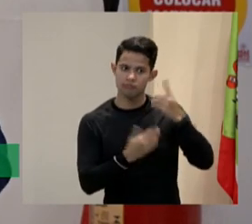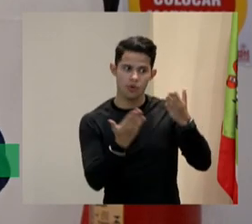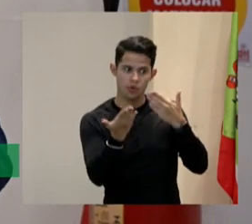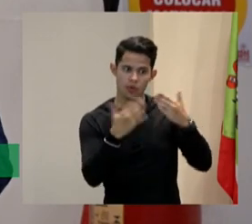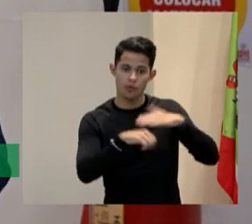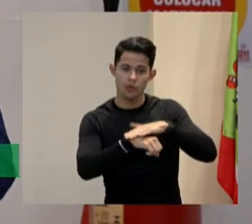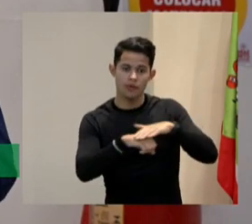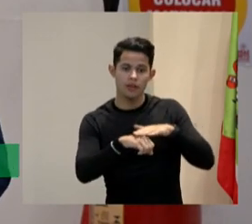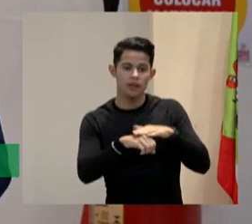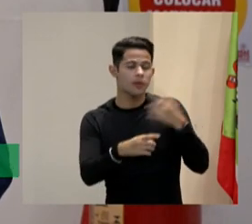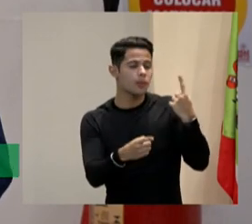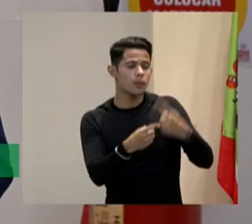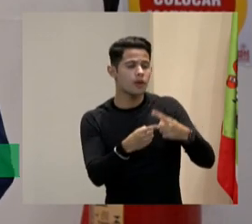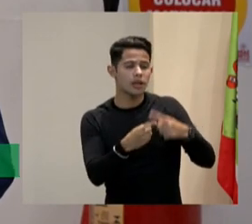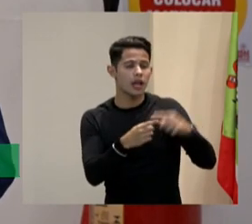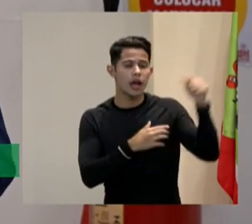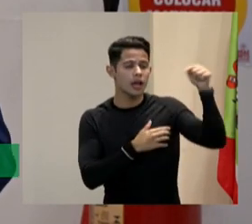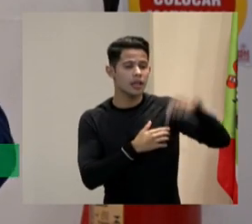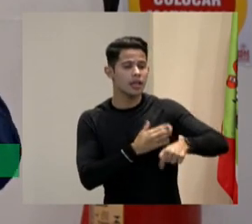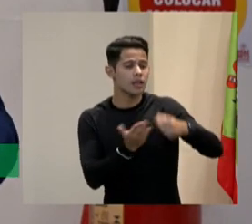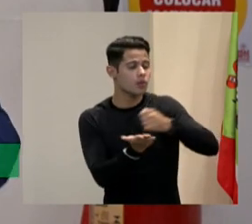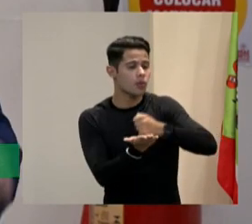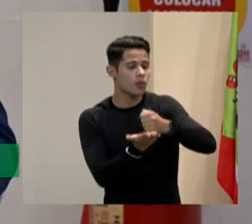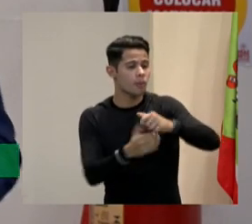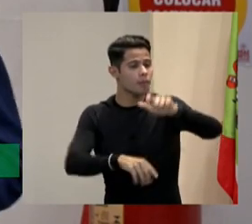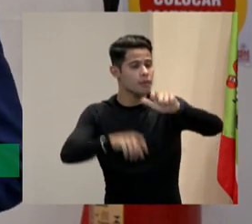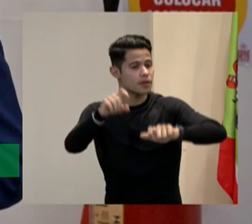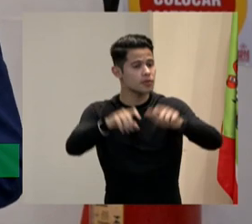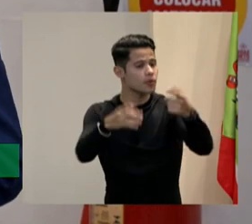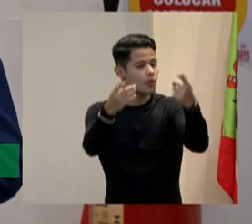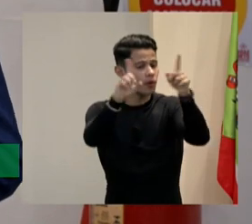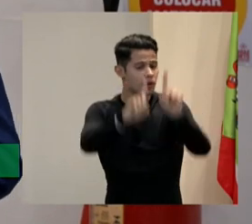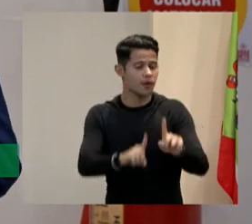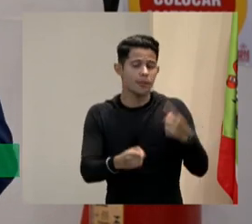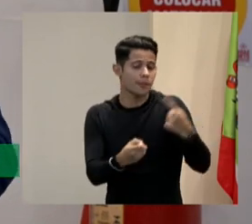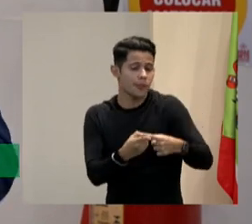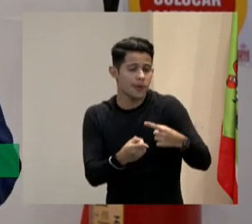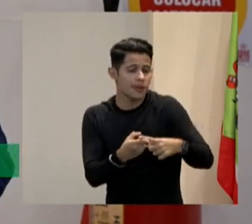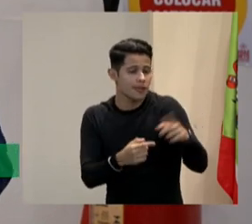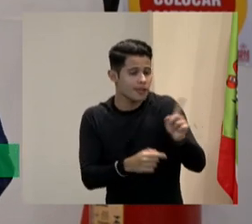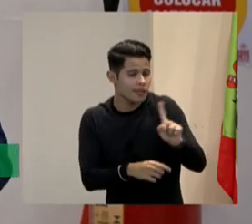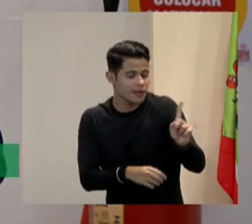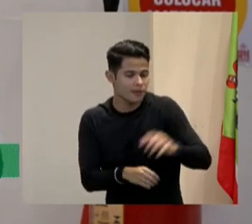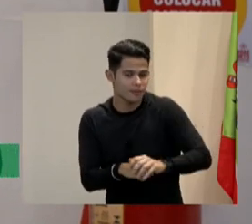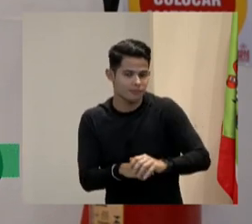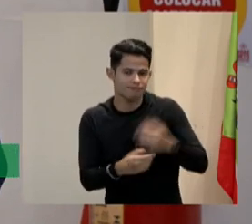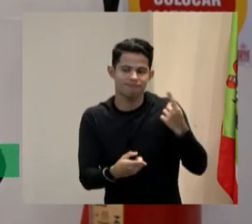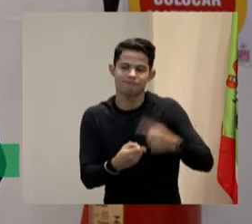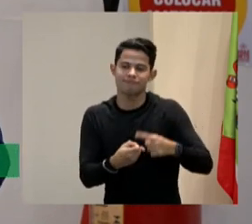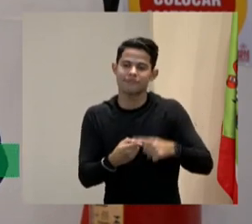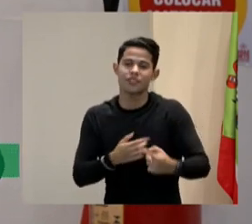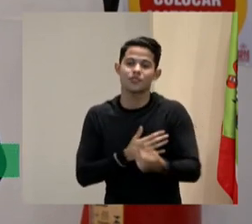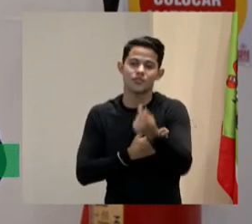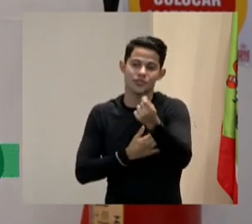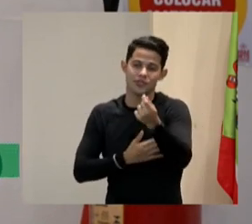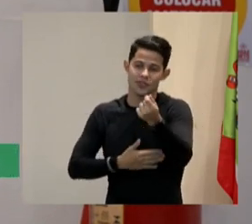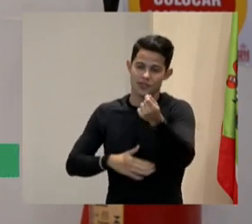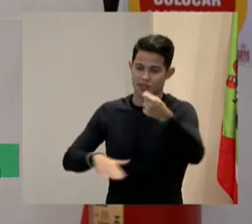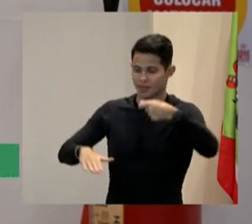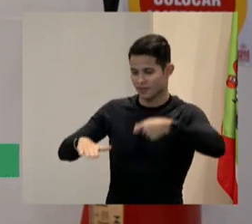porquê que não estão contratando pessoas com deficiência porque é investimento né ninguém quer mudar ninguém quer é